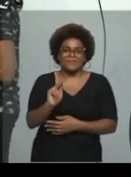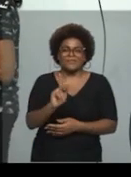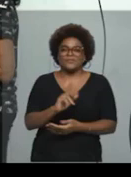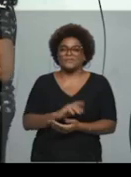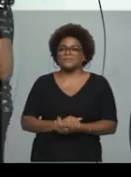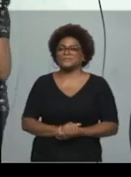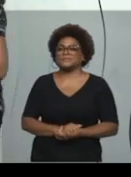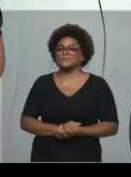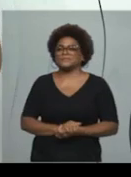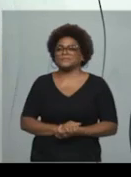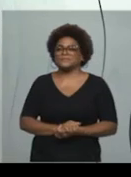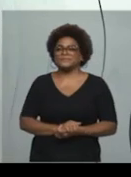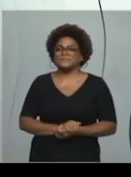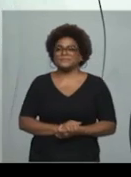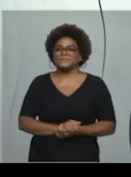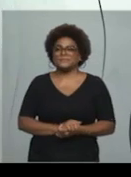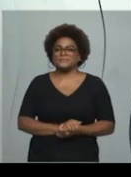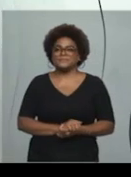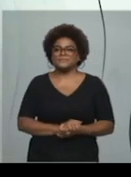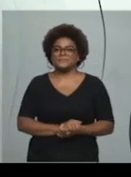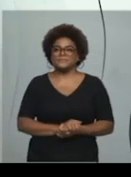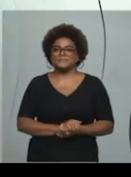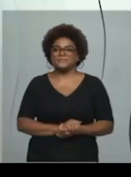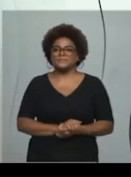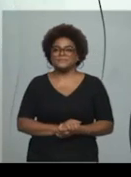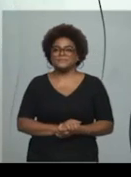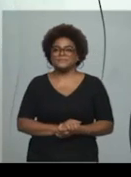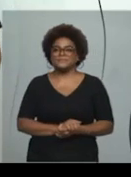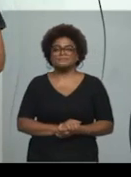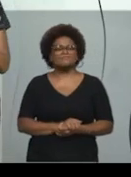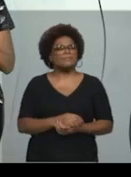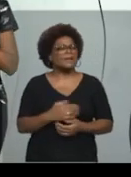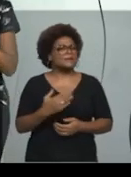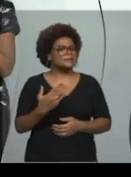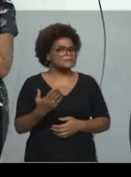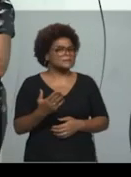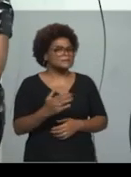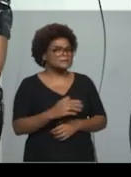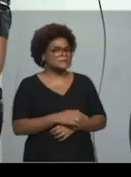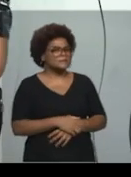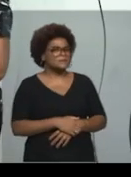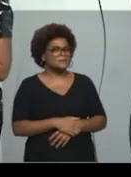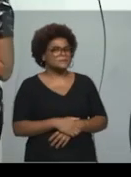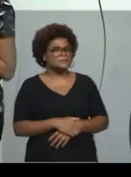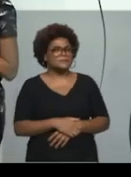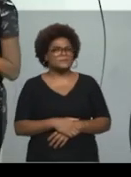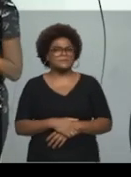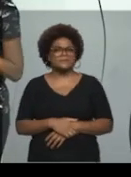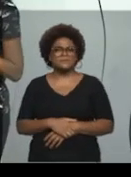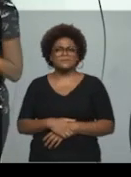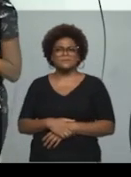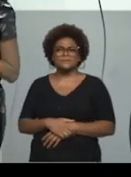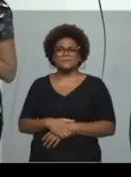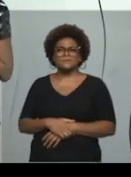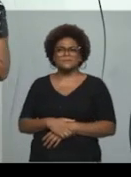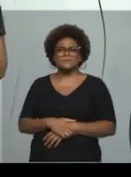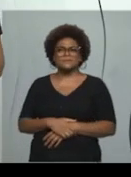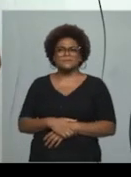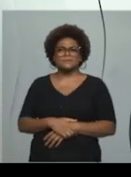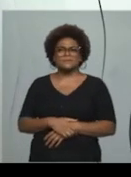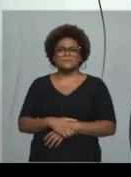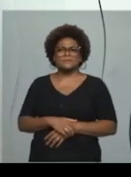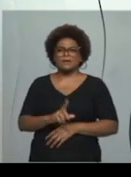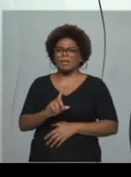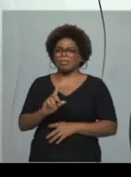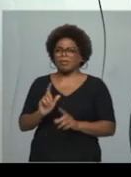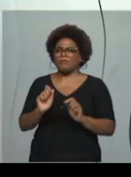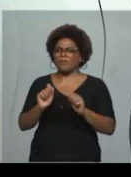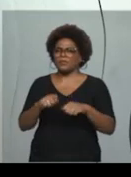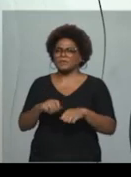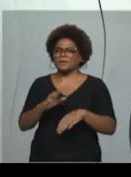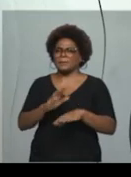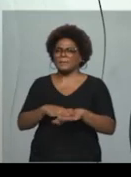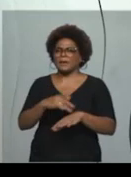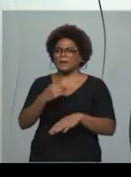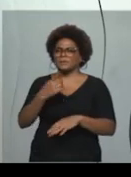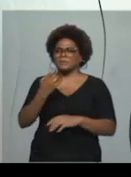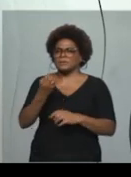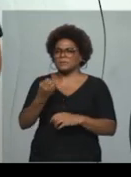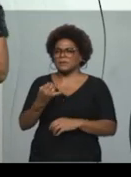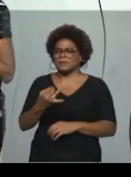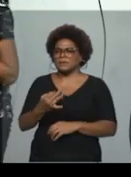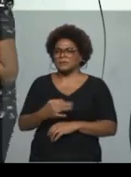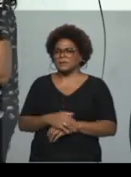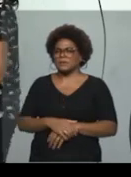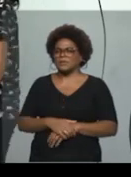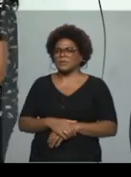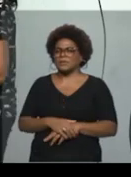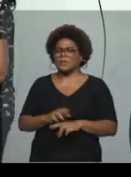Eu acredito, meninos, que não vamos conseguir mais uma questão,